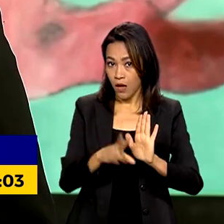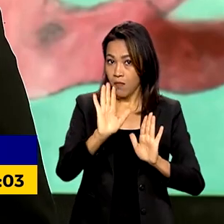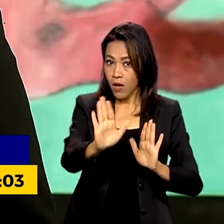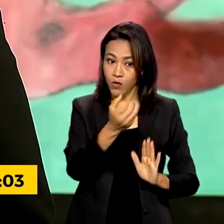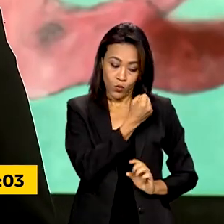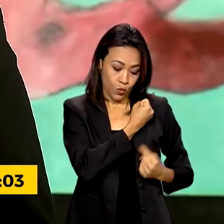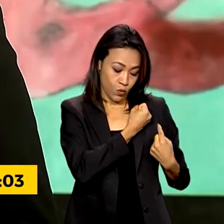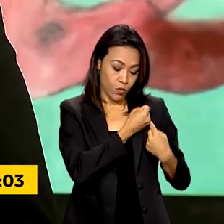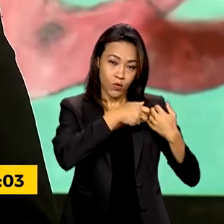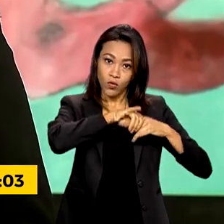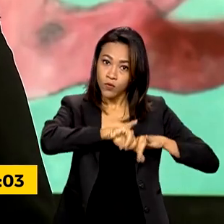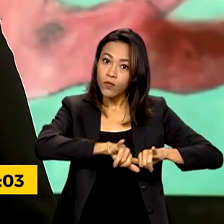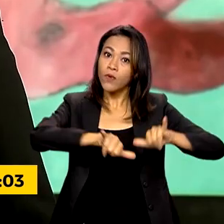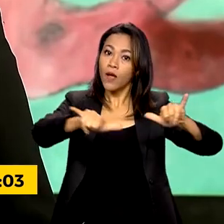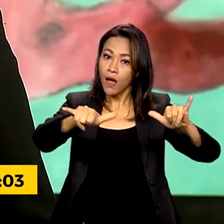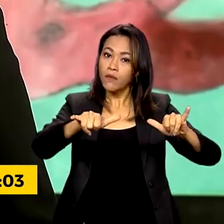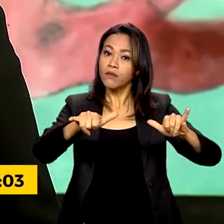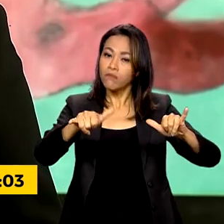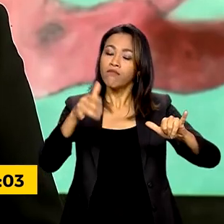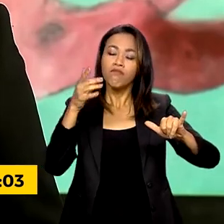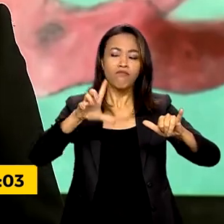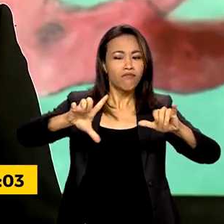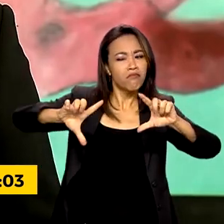termos preços abaixo de 60 mil reais.